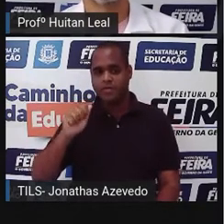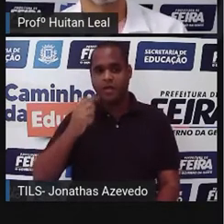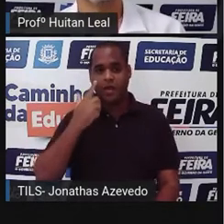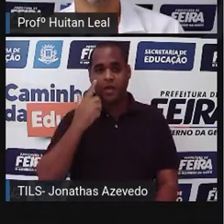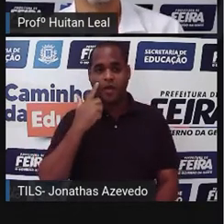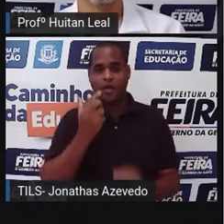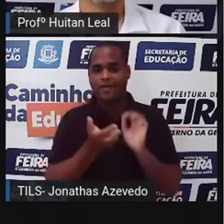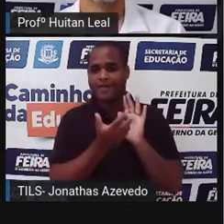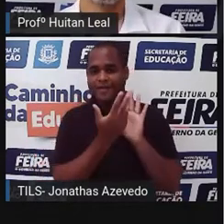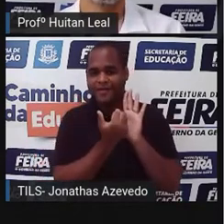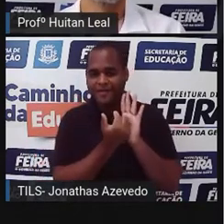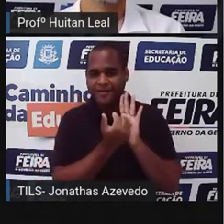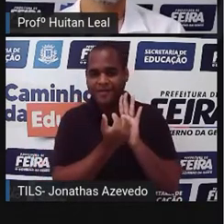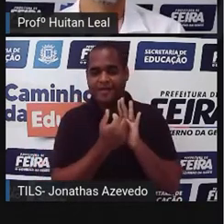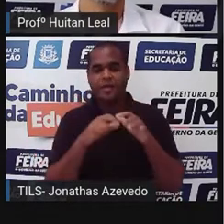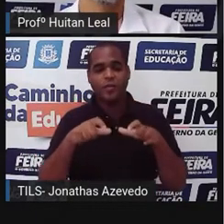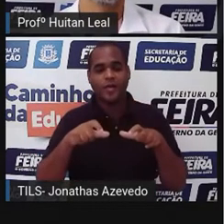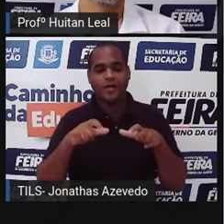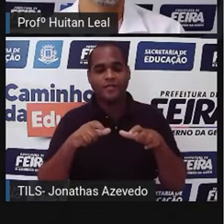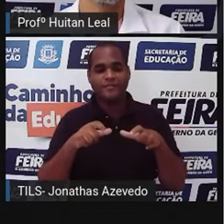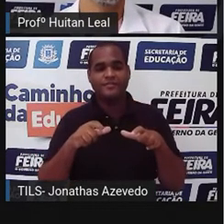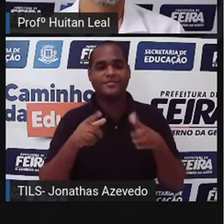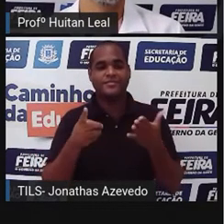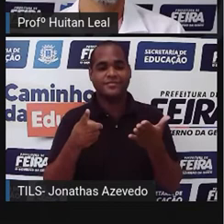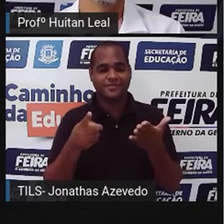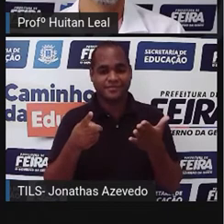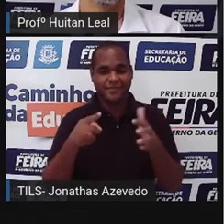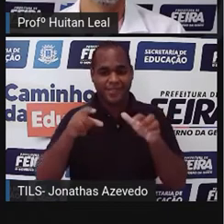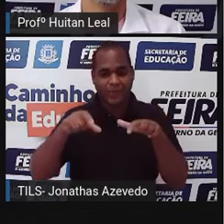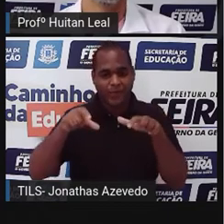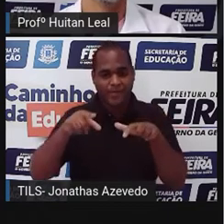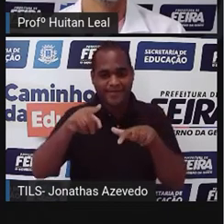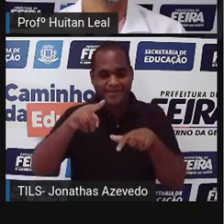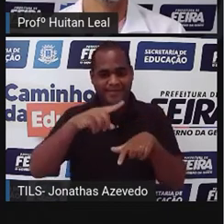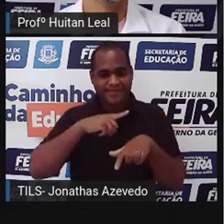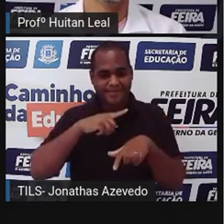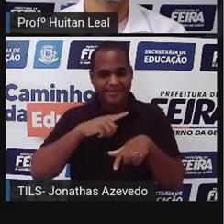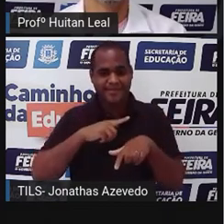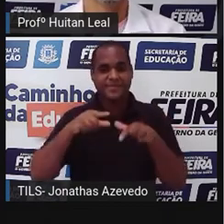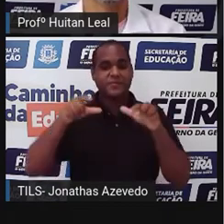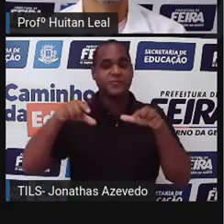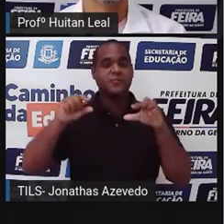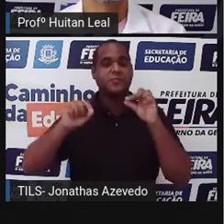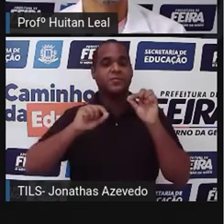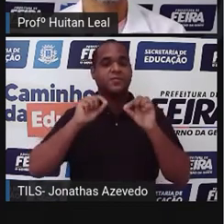aí do lado, onde é que ela está, não é? O ambiente em que ela se encontra.